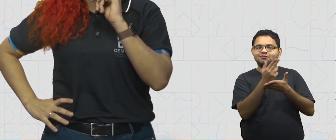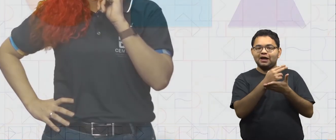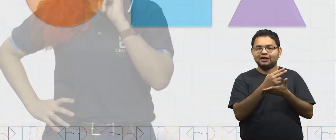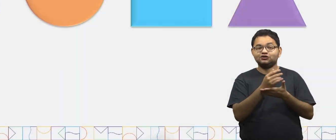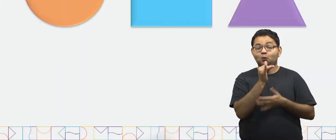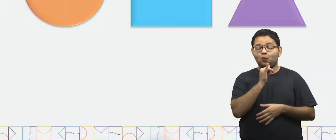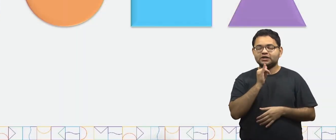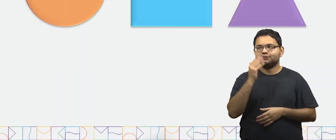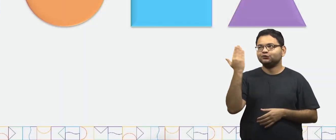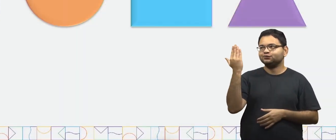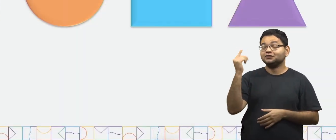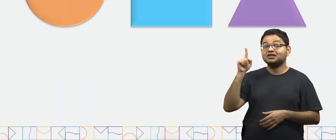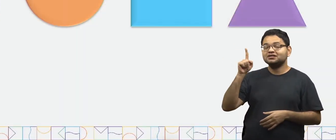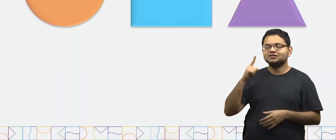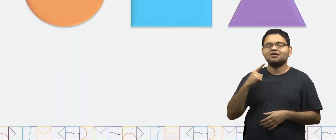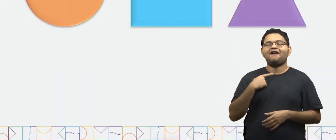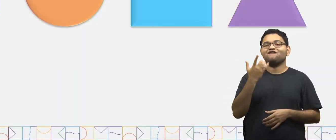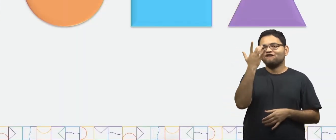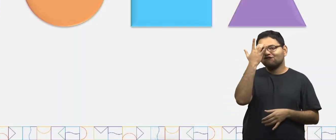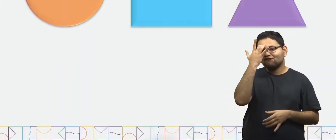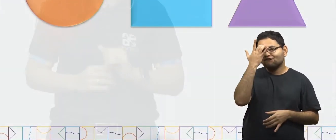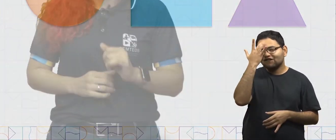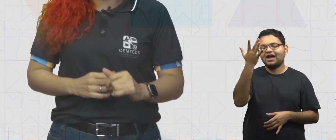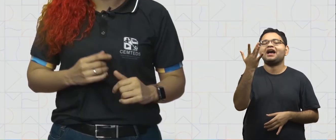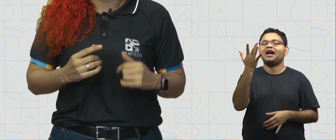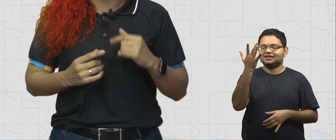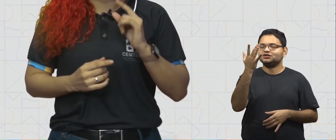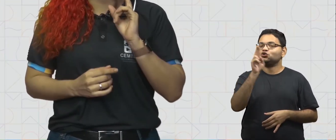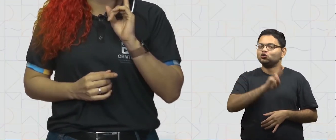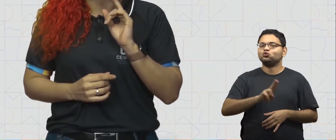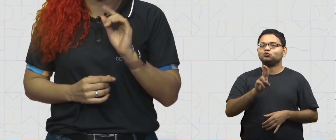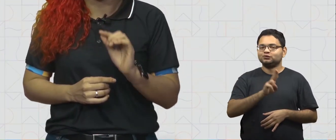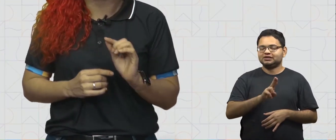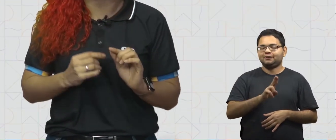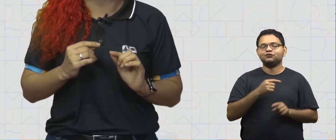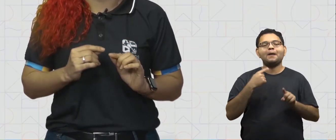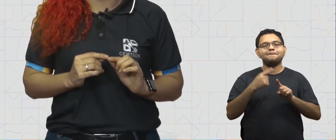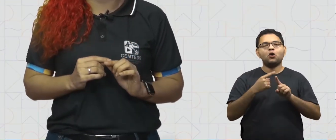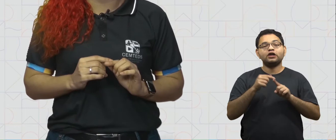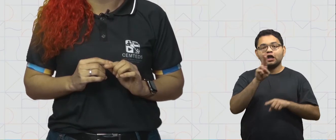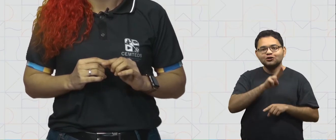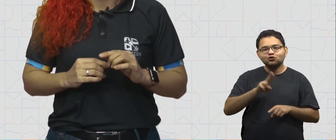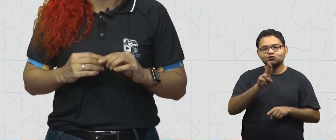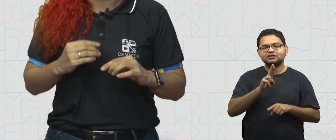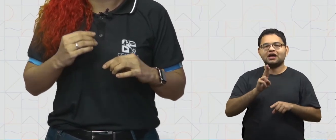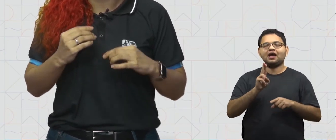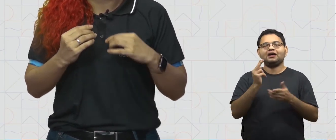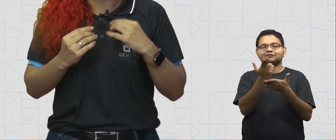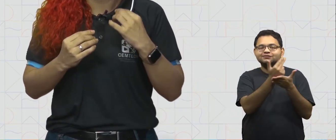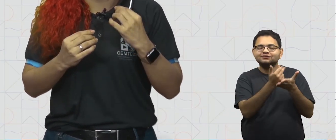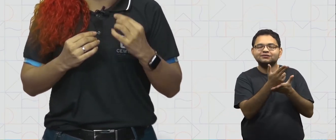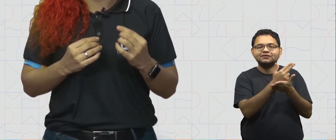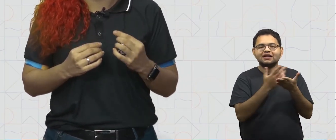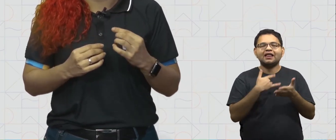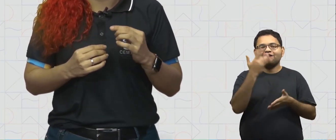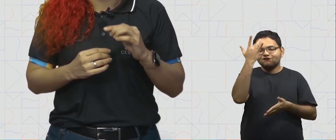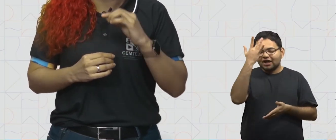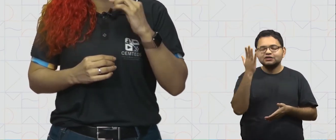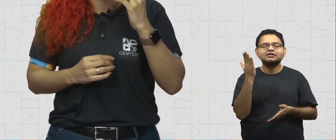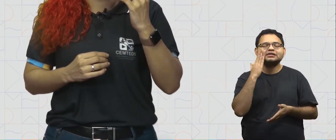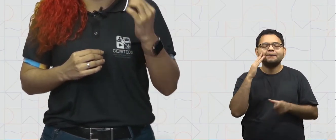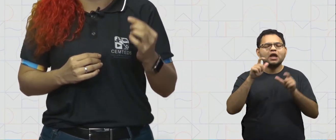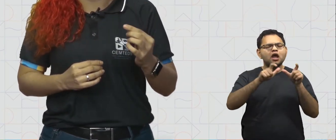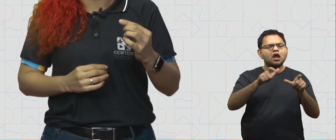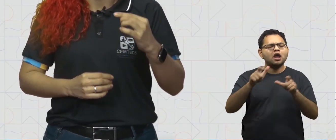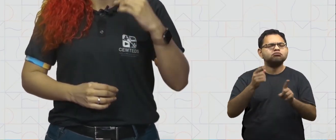plantas? E isso facilita muito a nossa vida, pois por meio dessa representação, fica mais fácil para